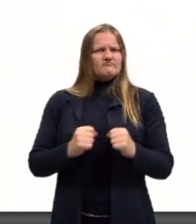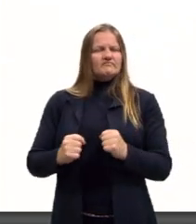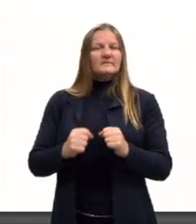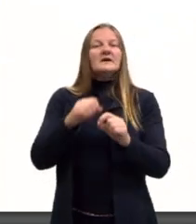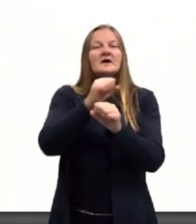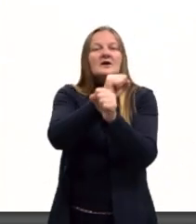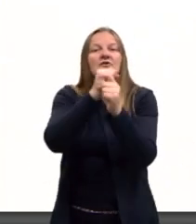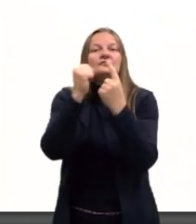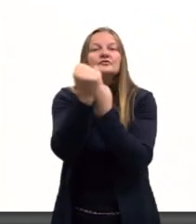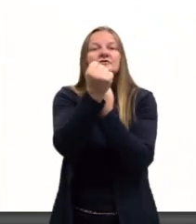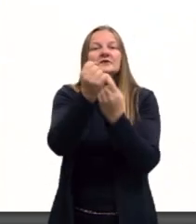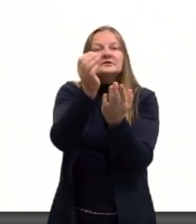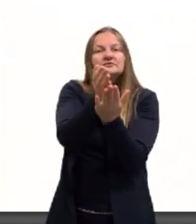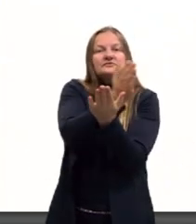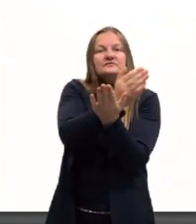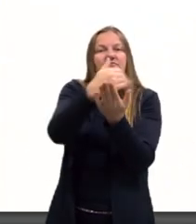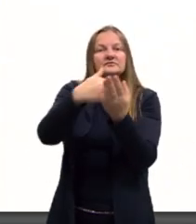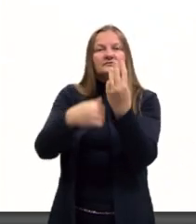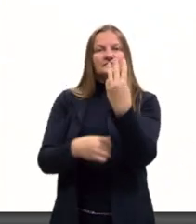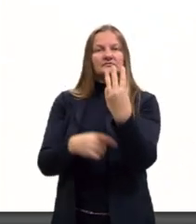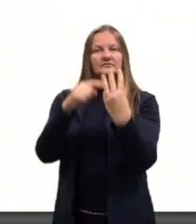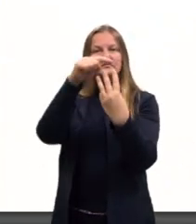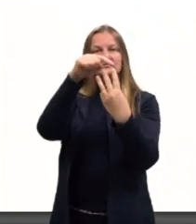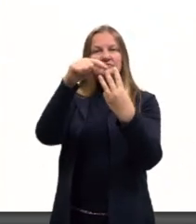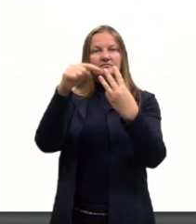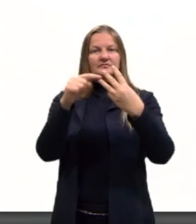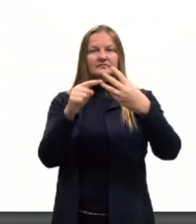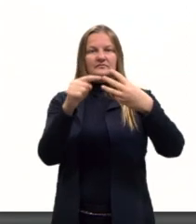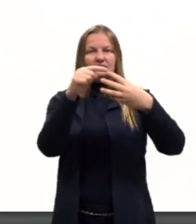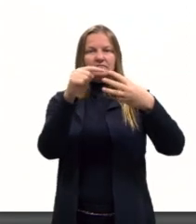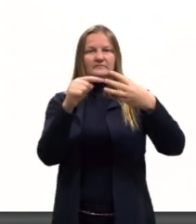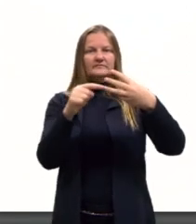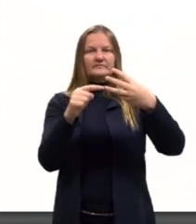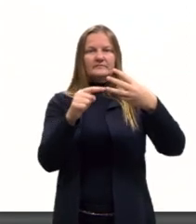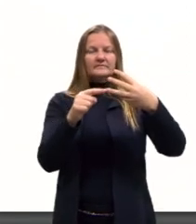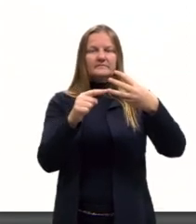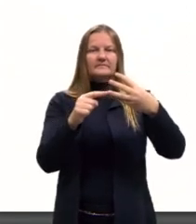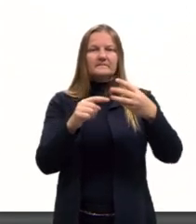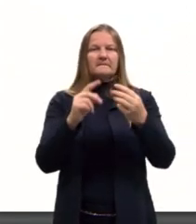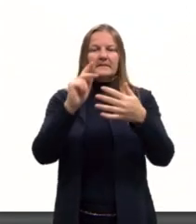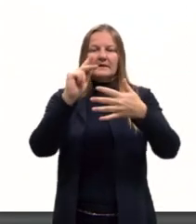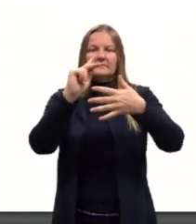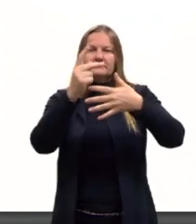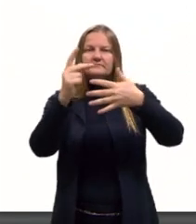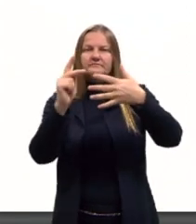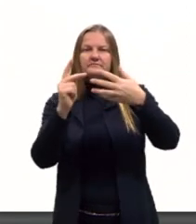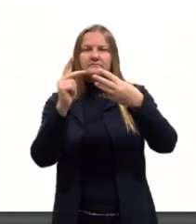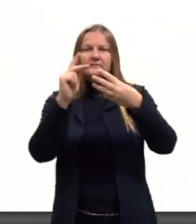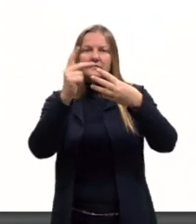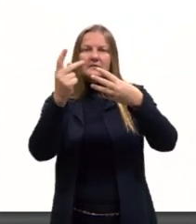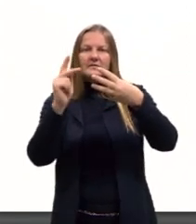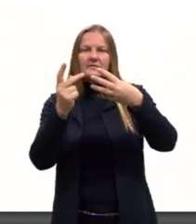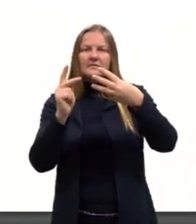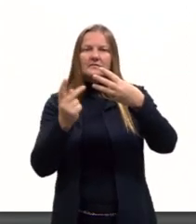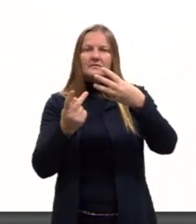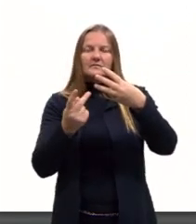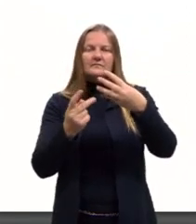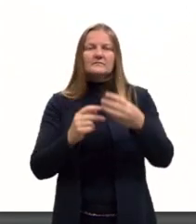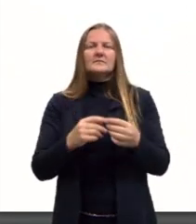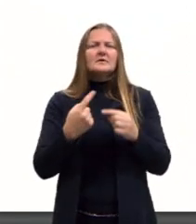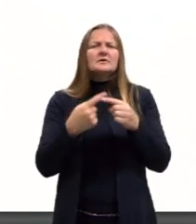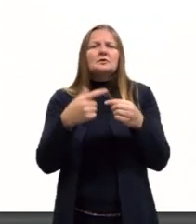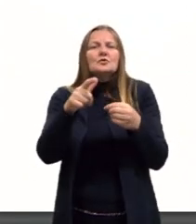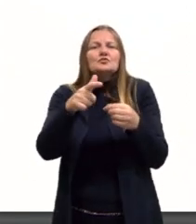sociedade estava dividida em três estamentos. Esses estamentos, eles não tinham maleabilidade. O quer dizer?